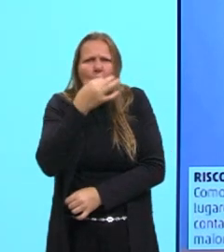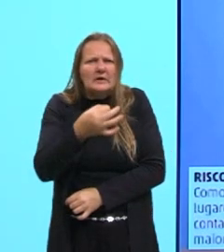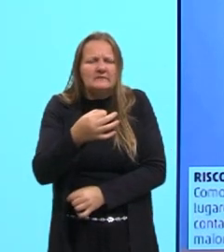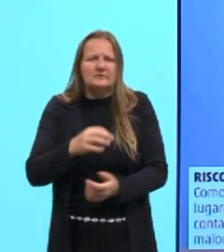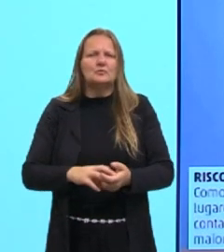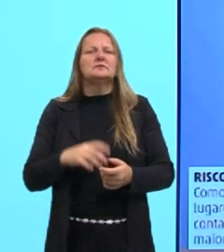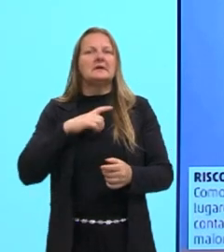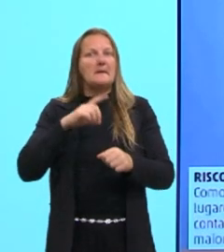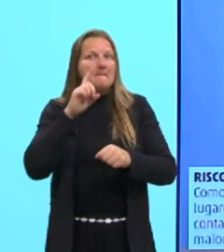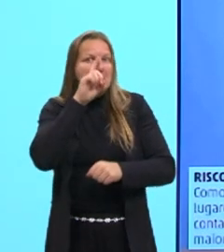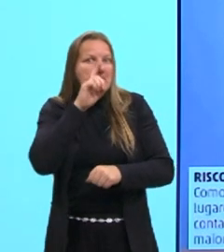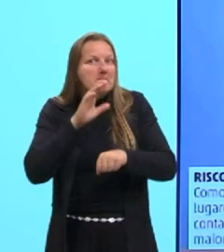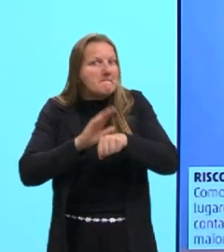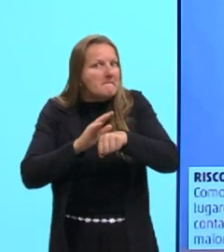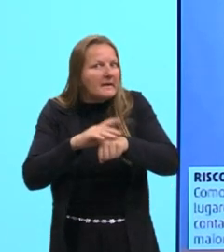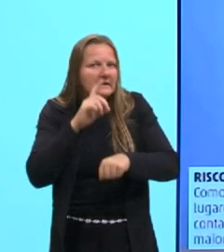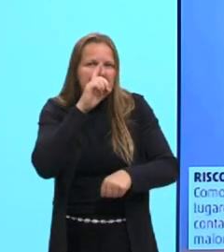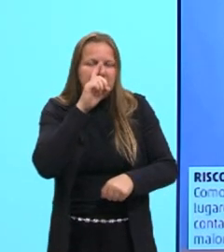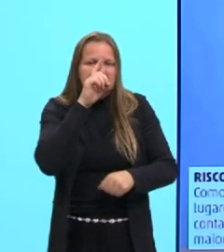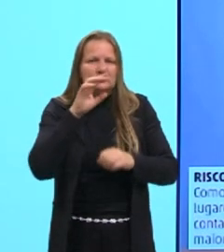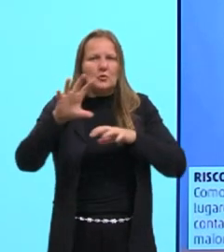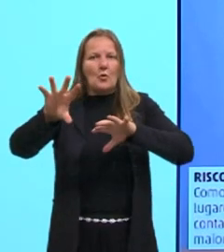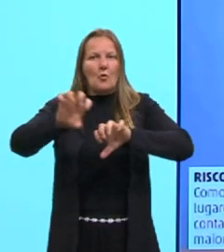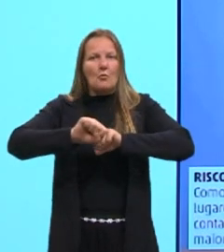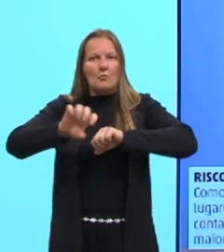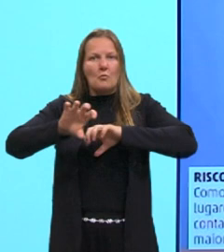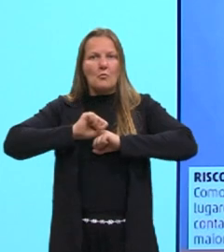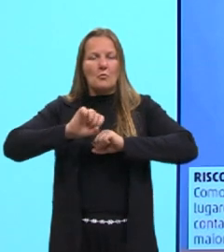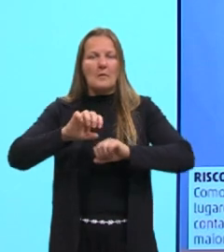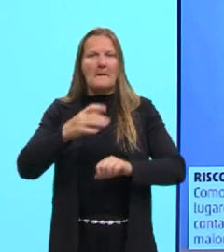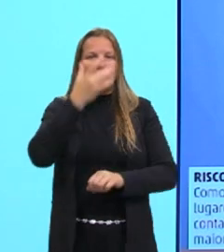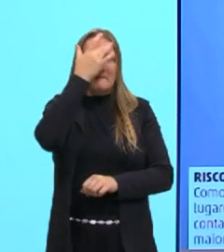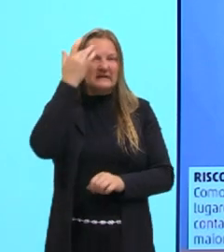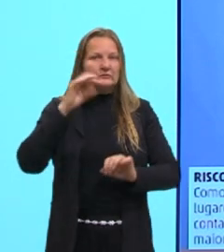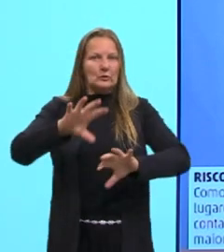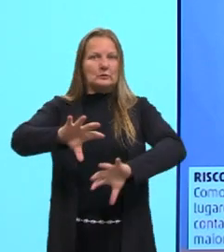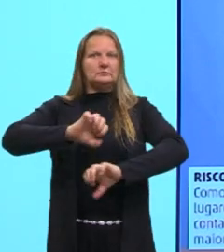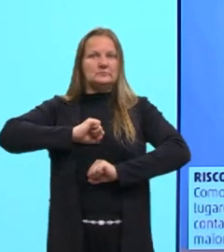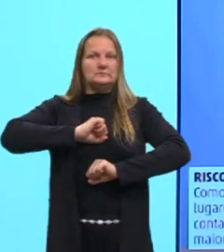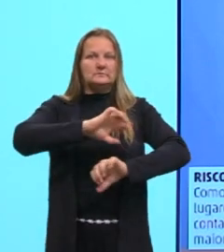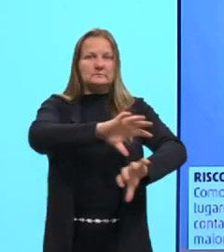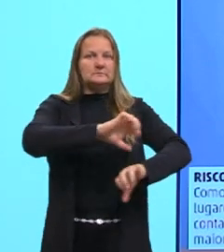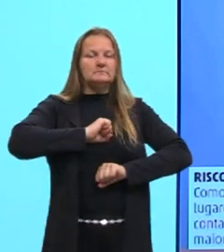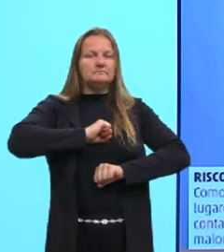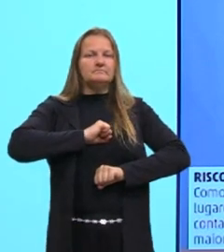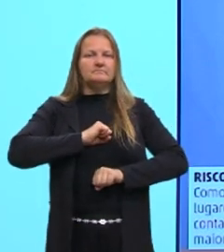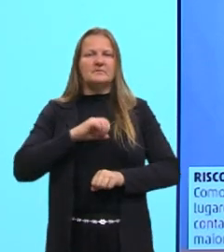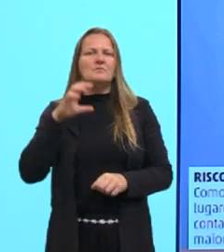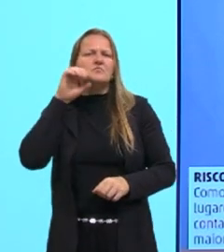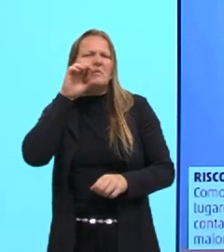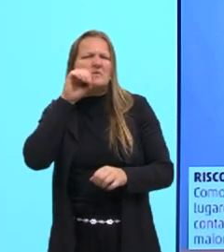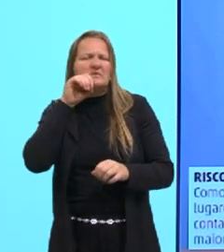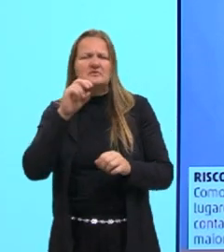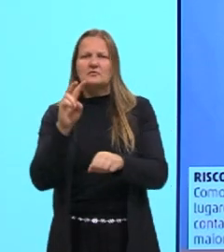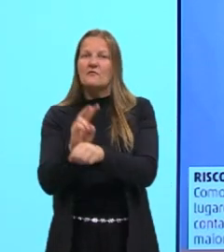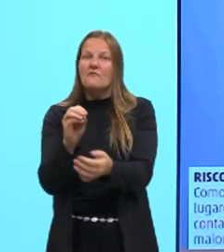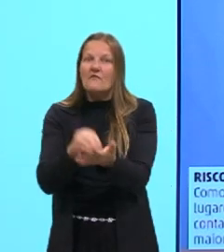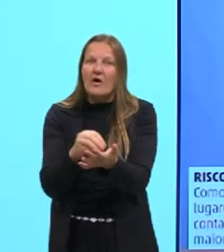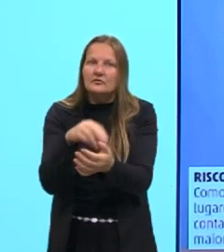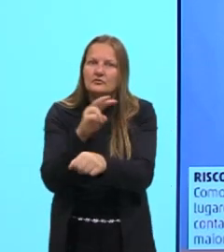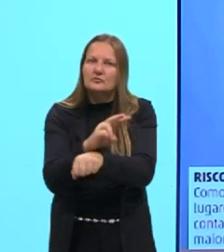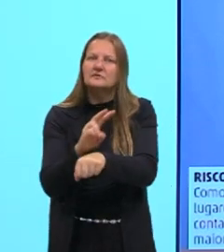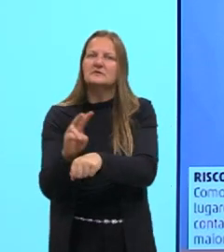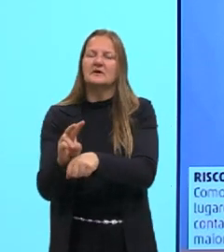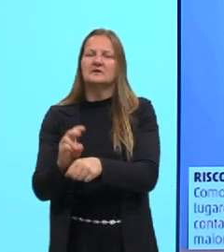maior risco de contaminação das pessoas, né. Porque é onde tem vários cães, né, que não são cuidados, principalmente